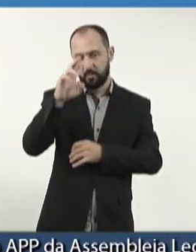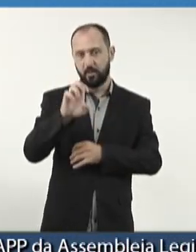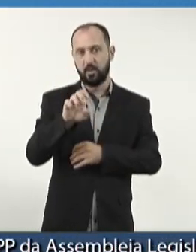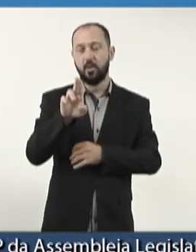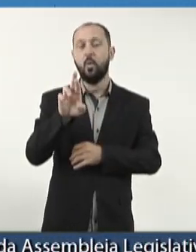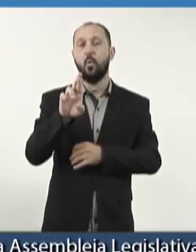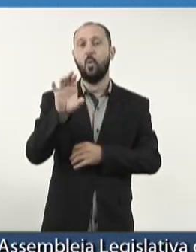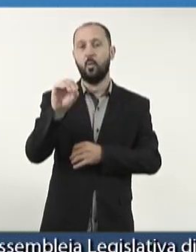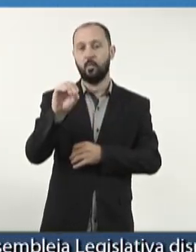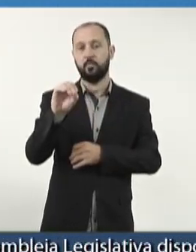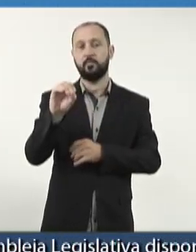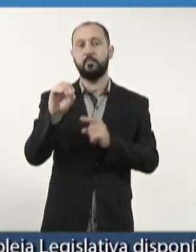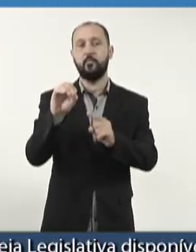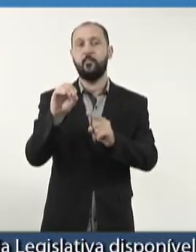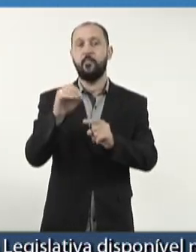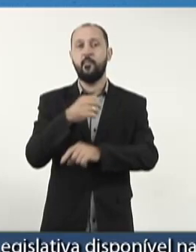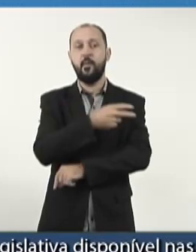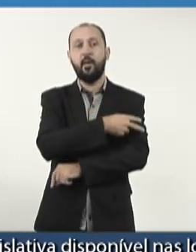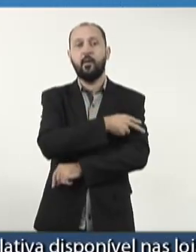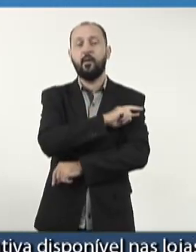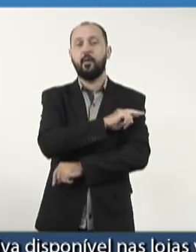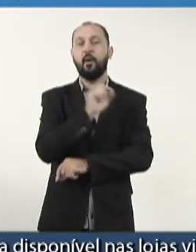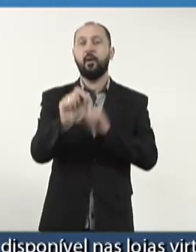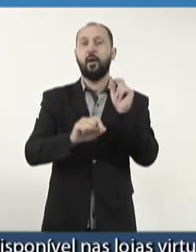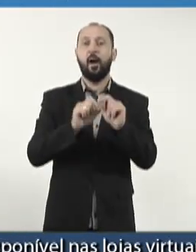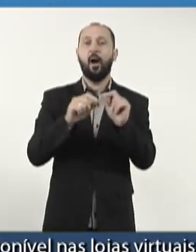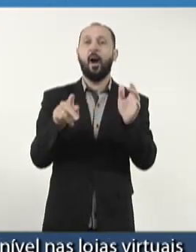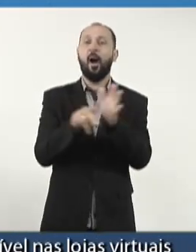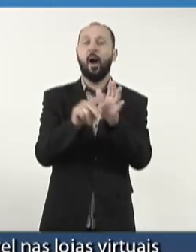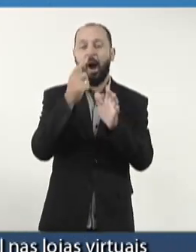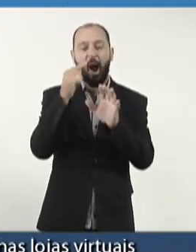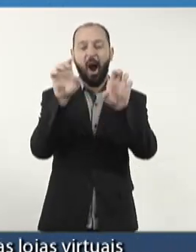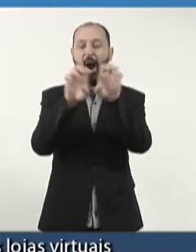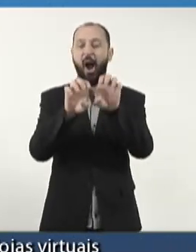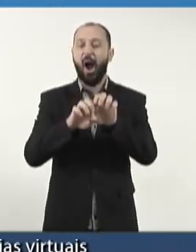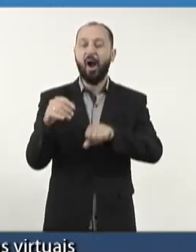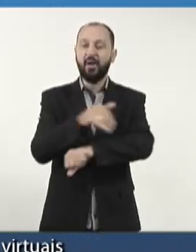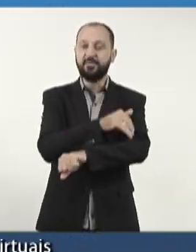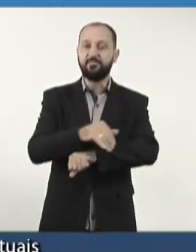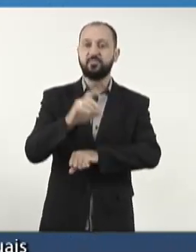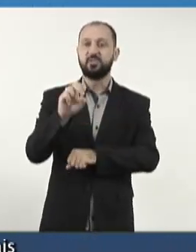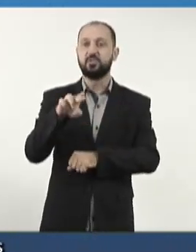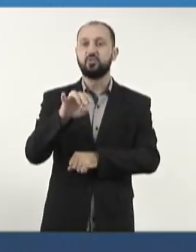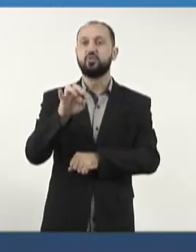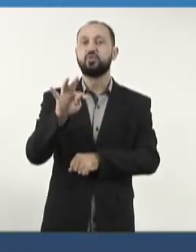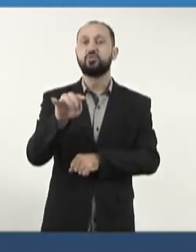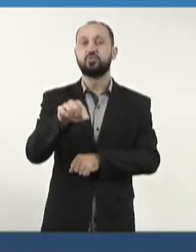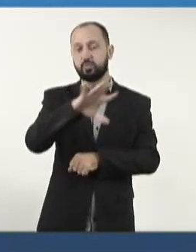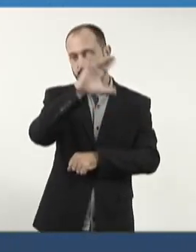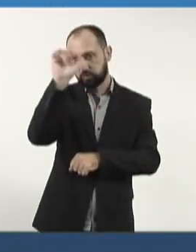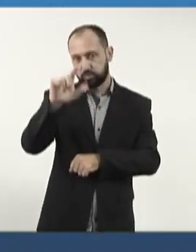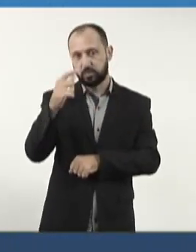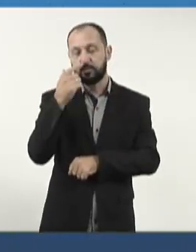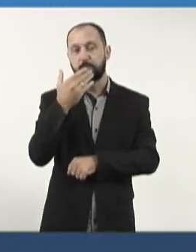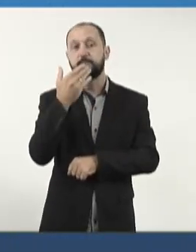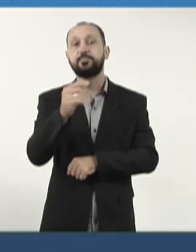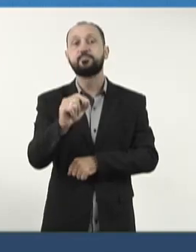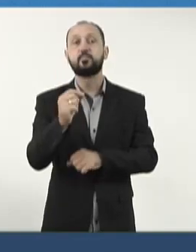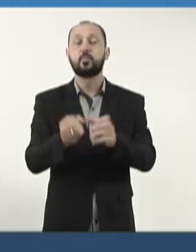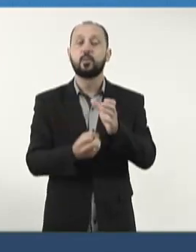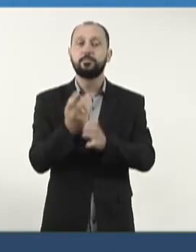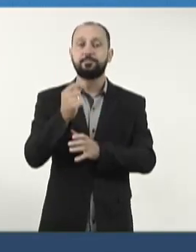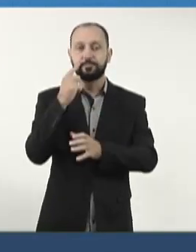Nunes Varanes Jr., superintendente do Departamento Nacional de Infraestrutura e Transportes, o DENIT, de Mato Grosso do Sul, solicitando a